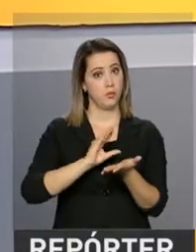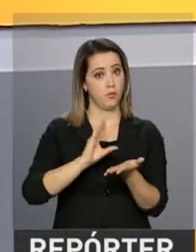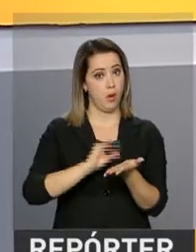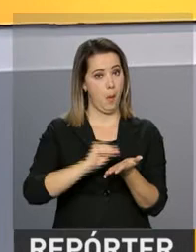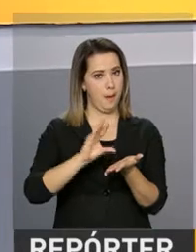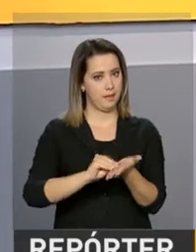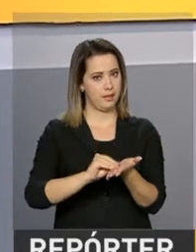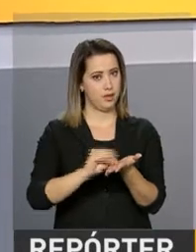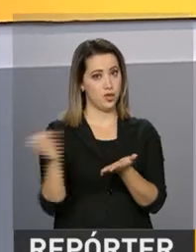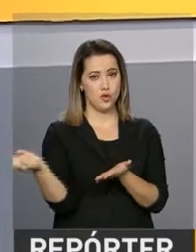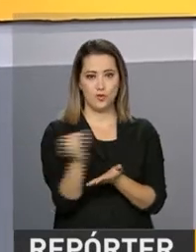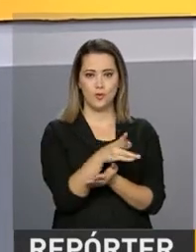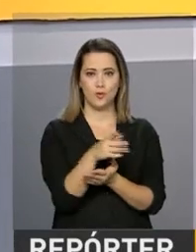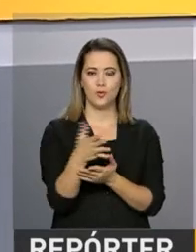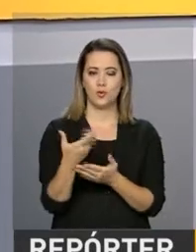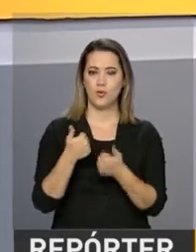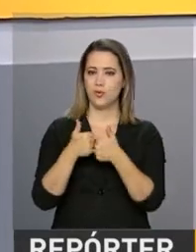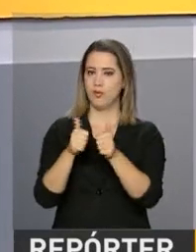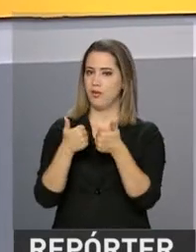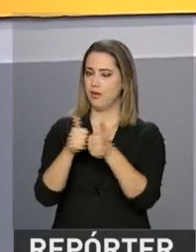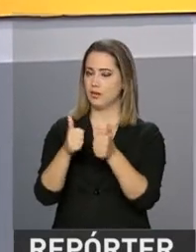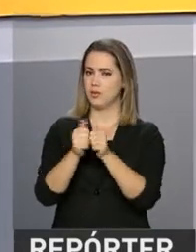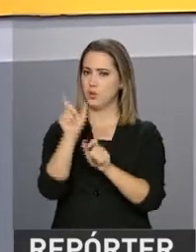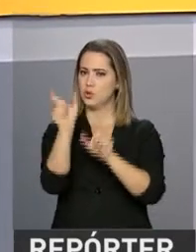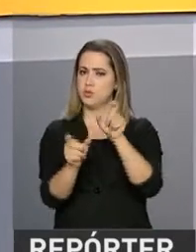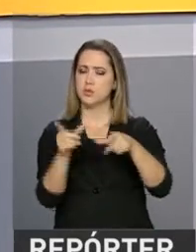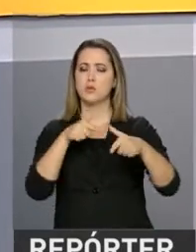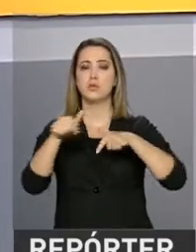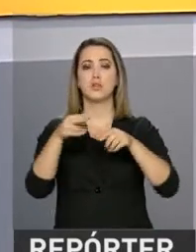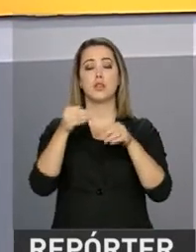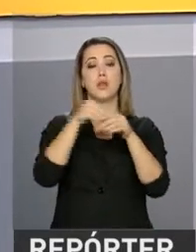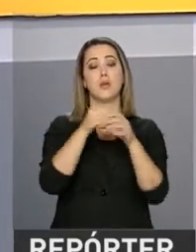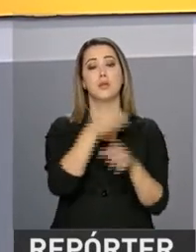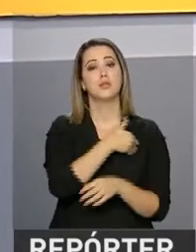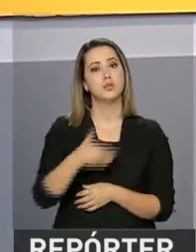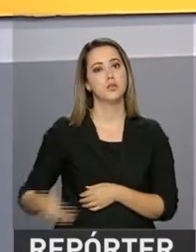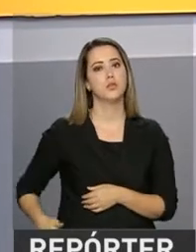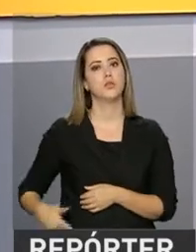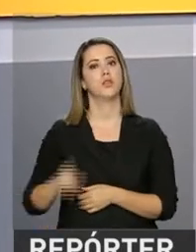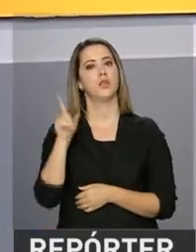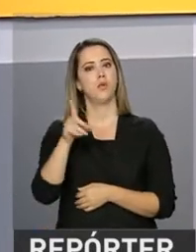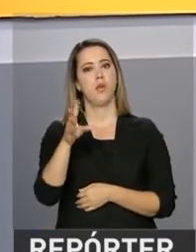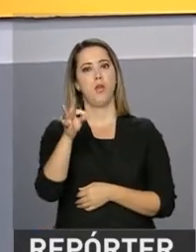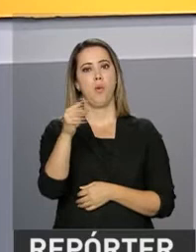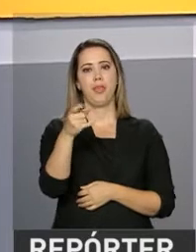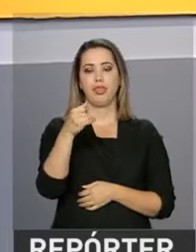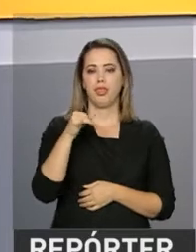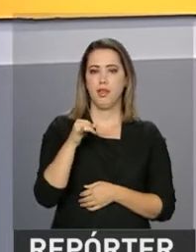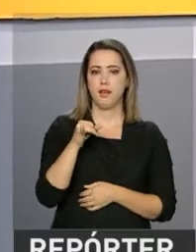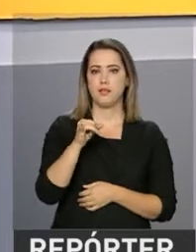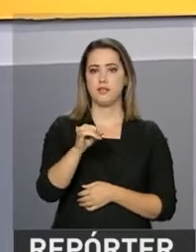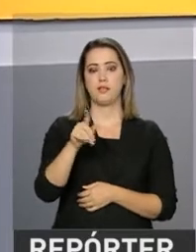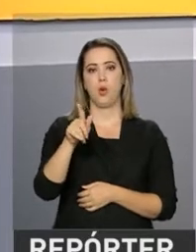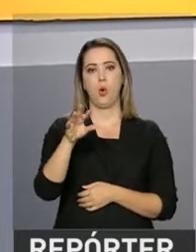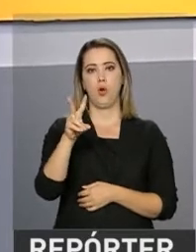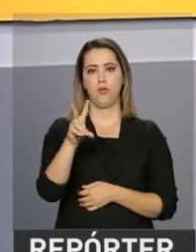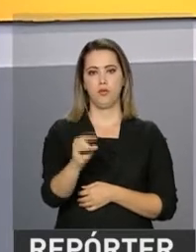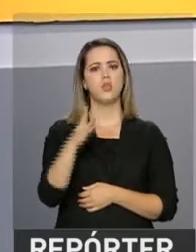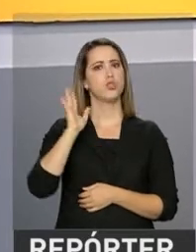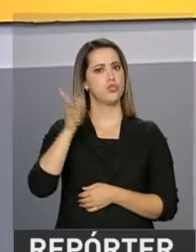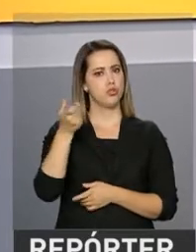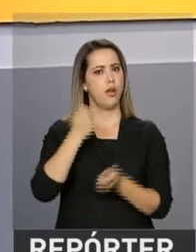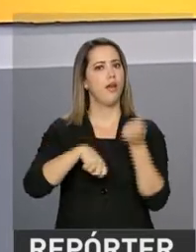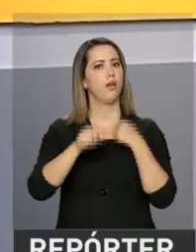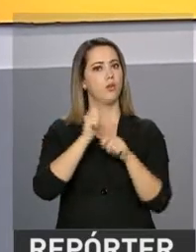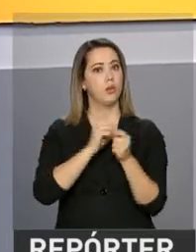tem inovado o serviço de transporte de servidores públicos. É o Taxi Gov, que já gerou uma economia de mais de 60%